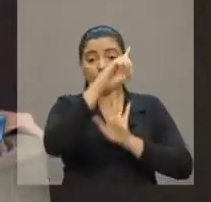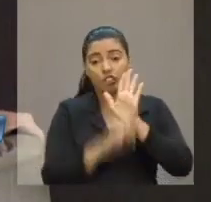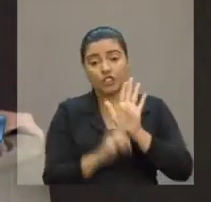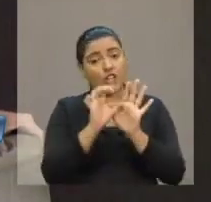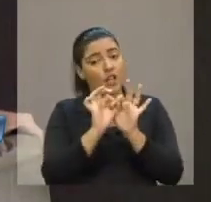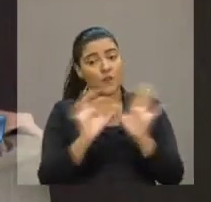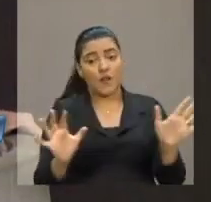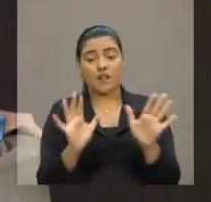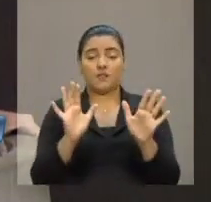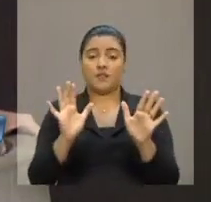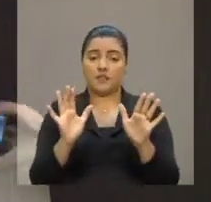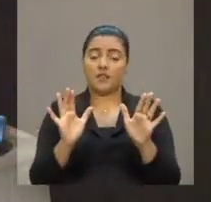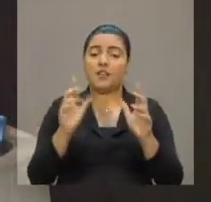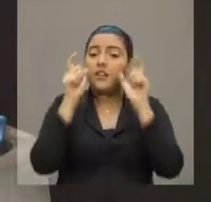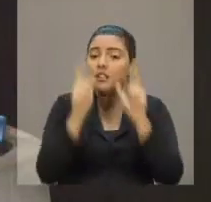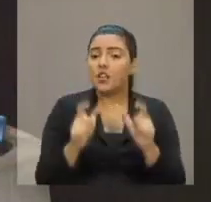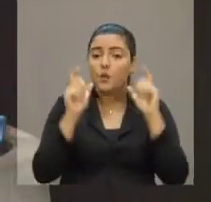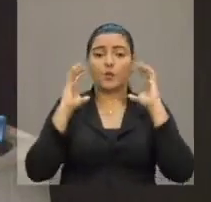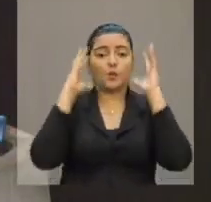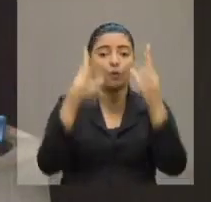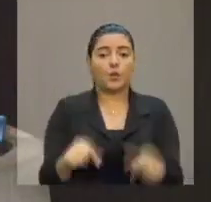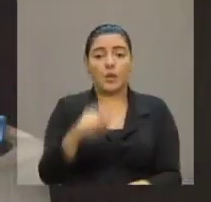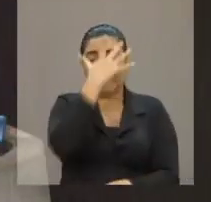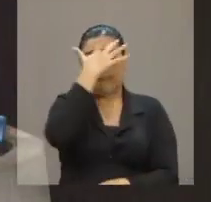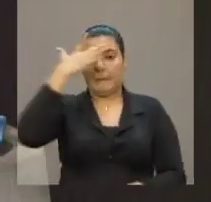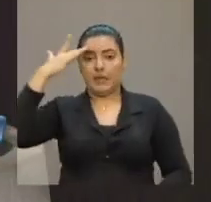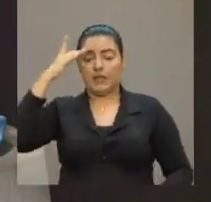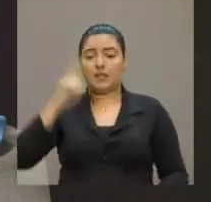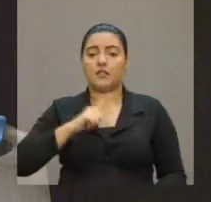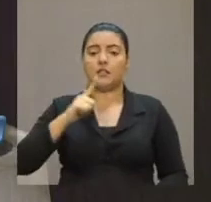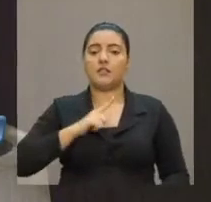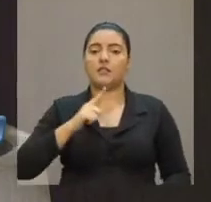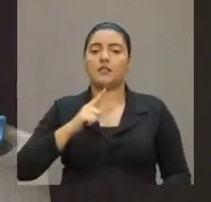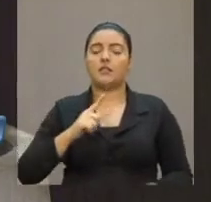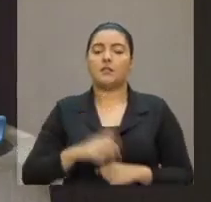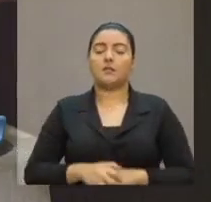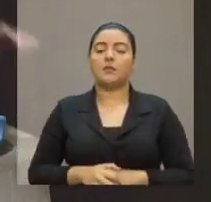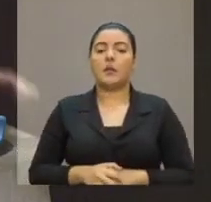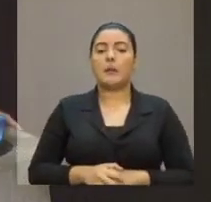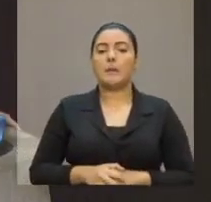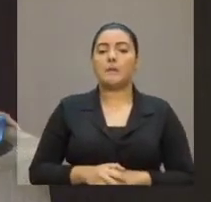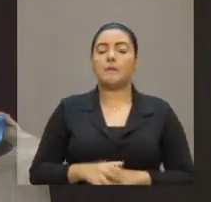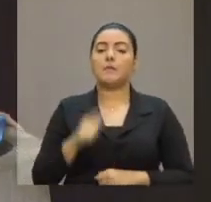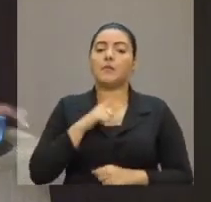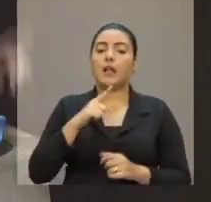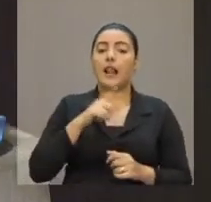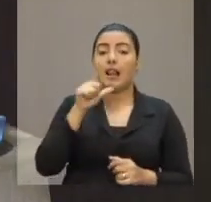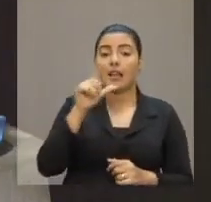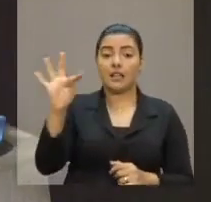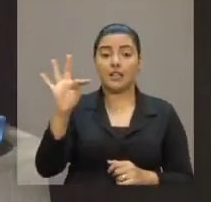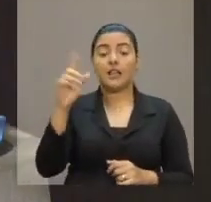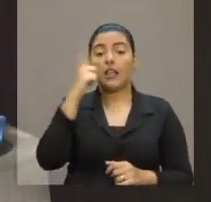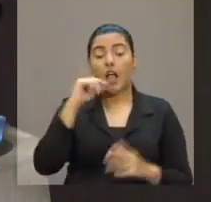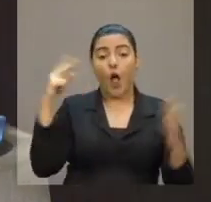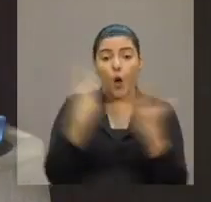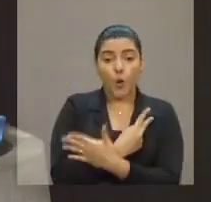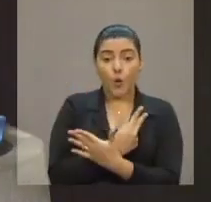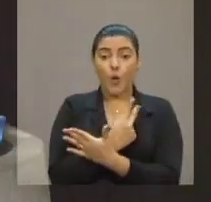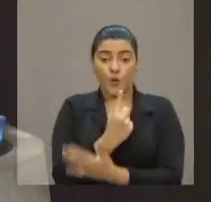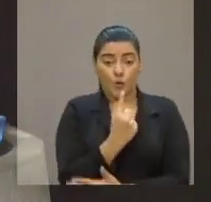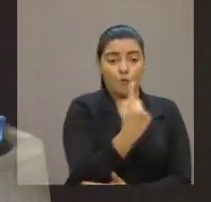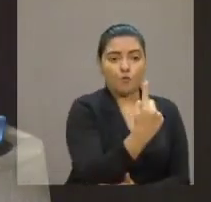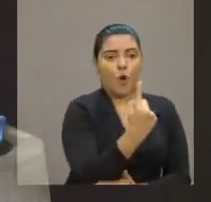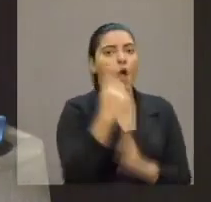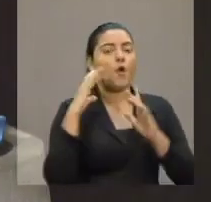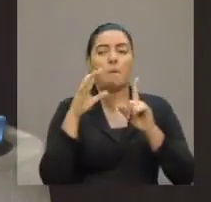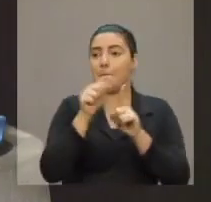acadêmica, interessa a todos nós, como diria Dostoiévski, numa das mais belas páginas da literatura. Aquilo que acontece a um, acontece a